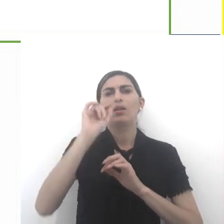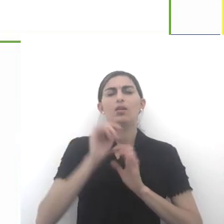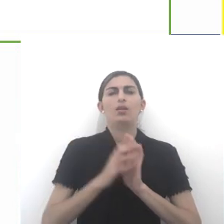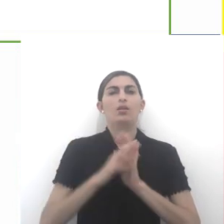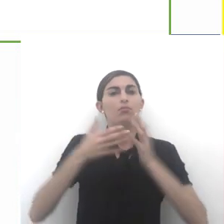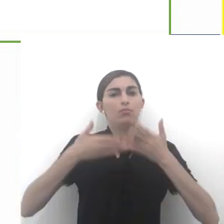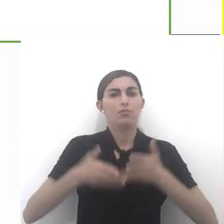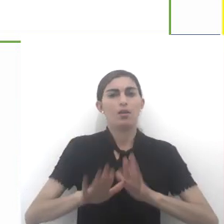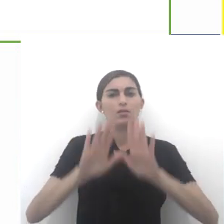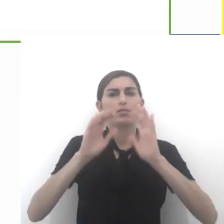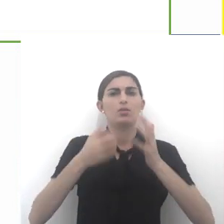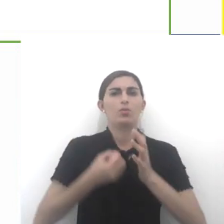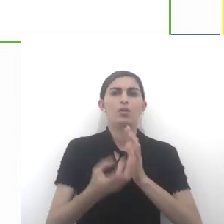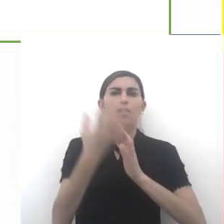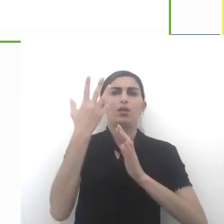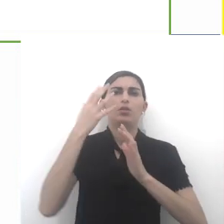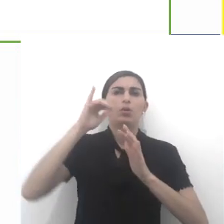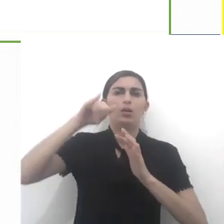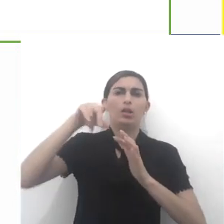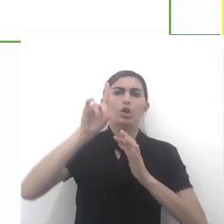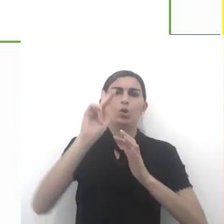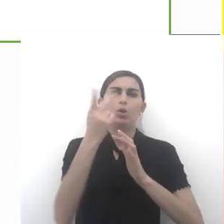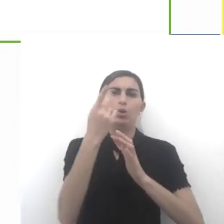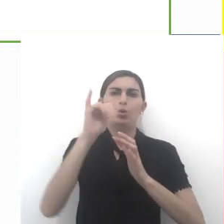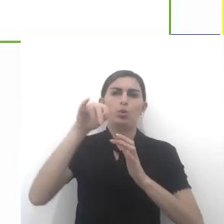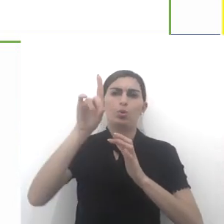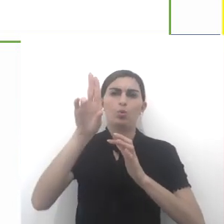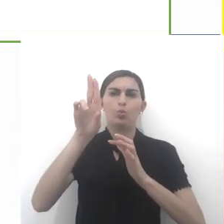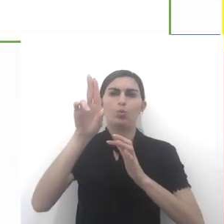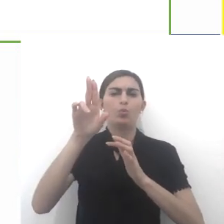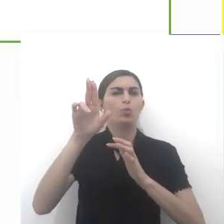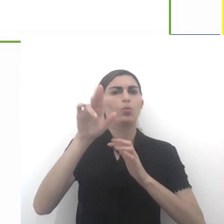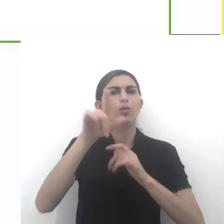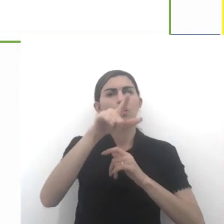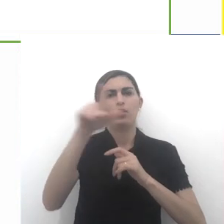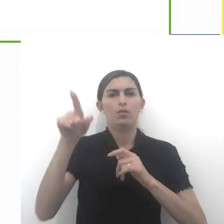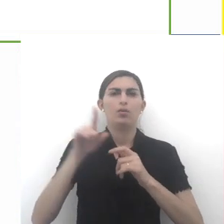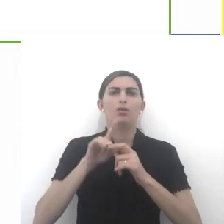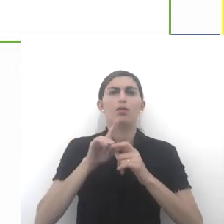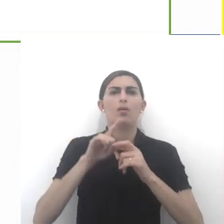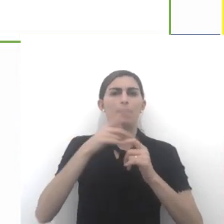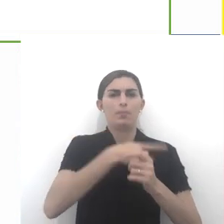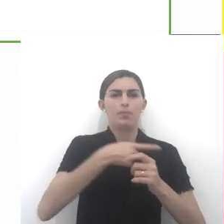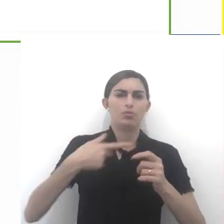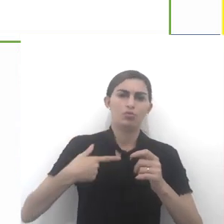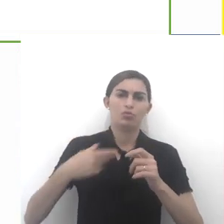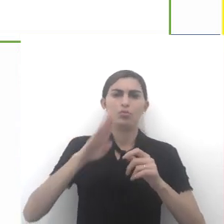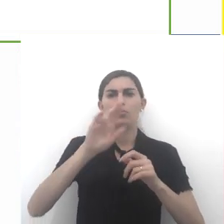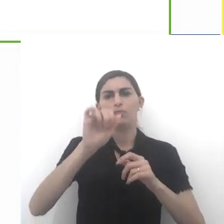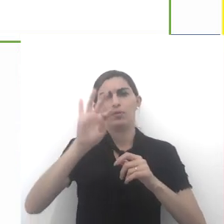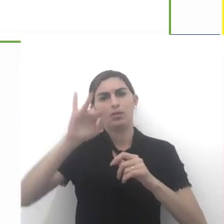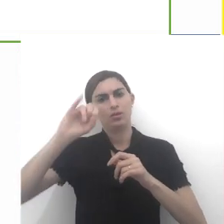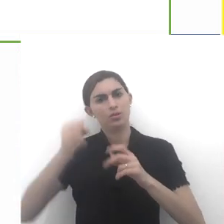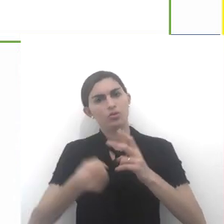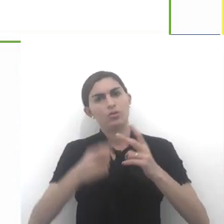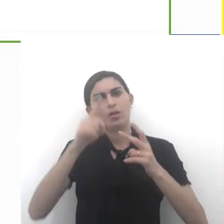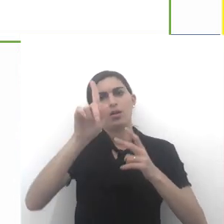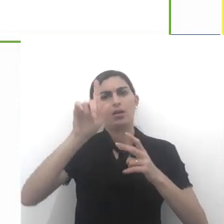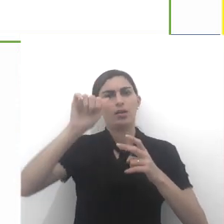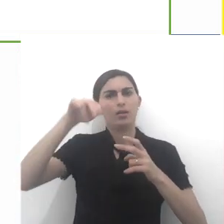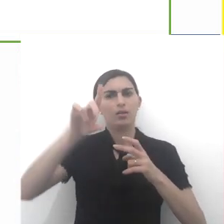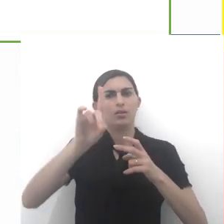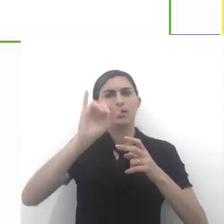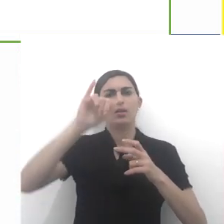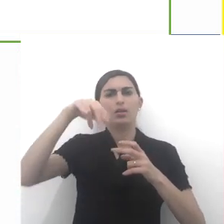foi Gandhi? Nascido e criado em uma família hindu, vez Luther King, pastor batista. Nós temos